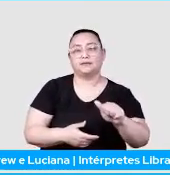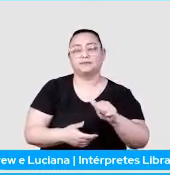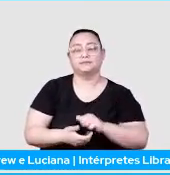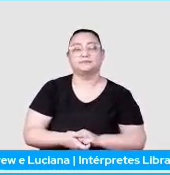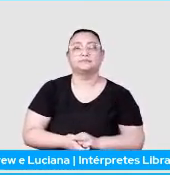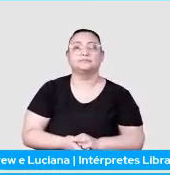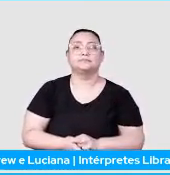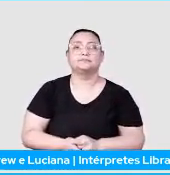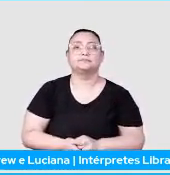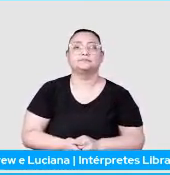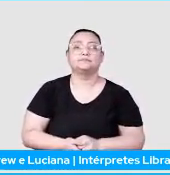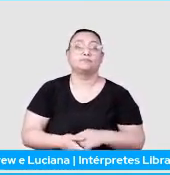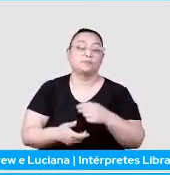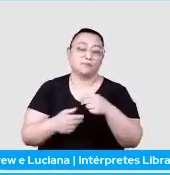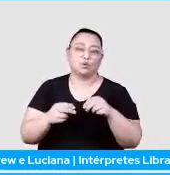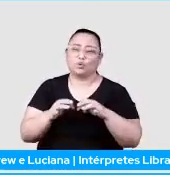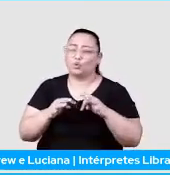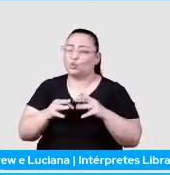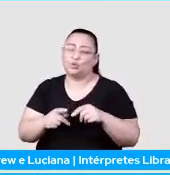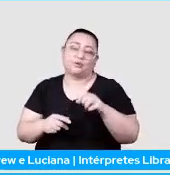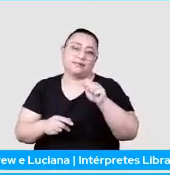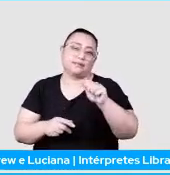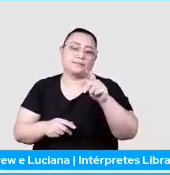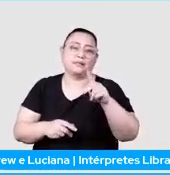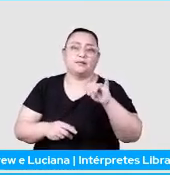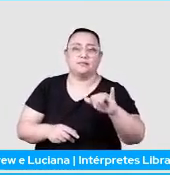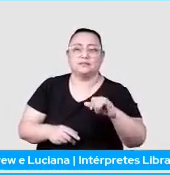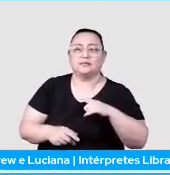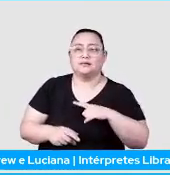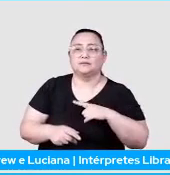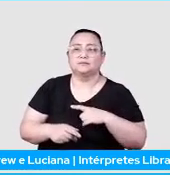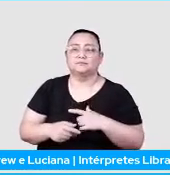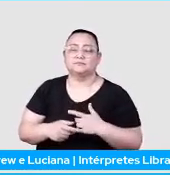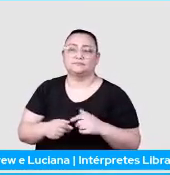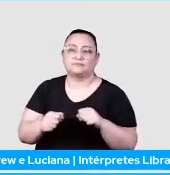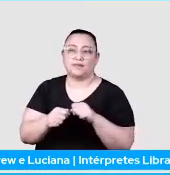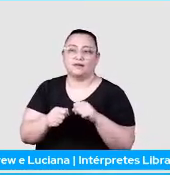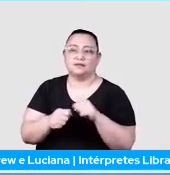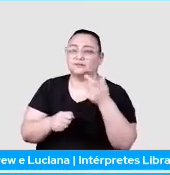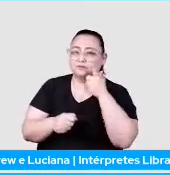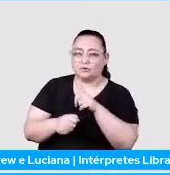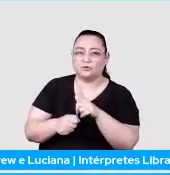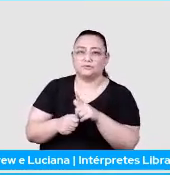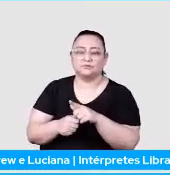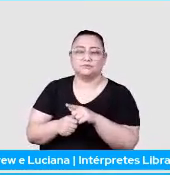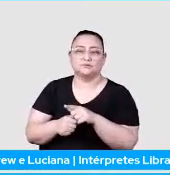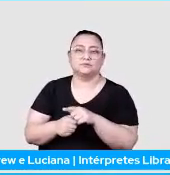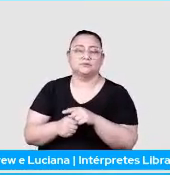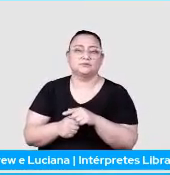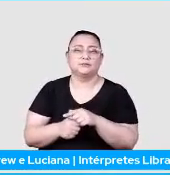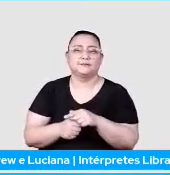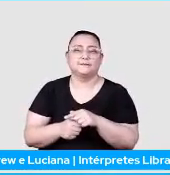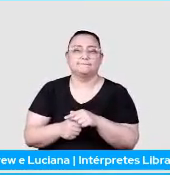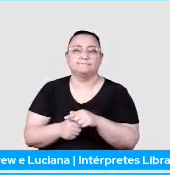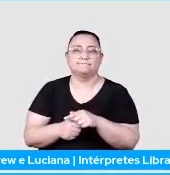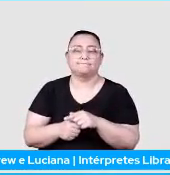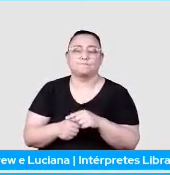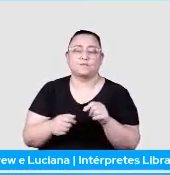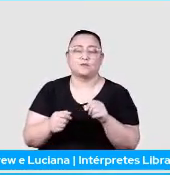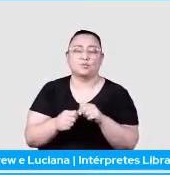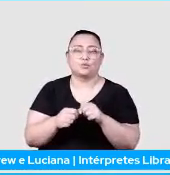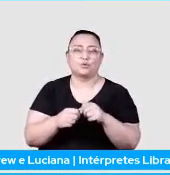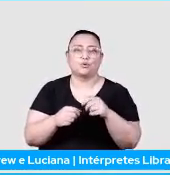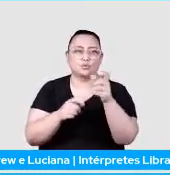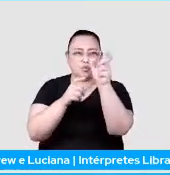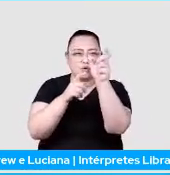Eu vou tentar implementar isso no próximo final de semana e aí, se eu der o push do código para o